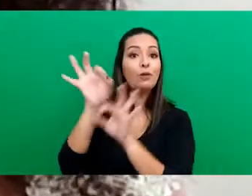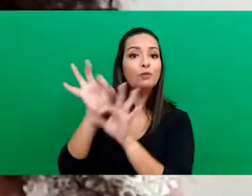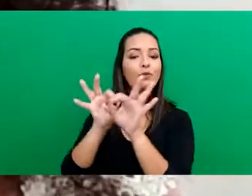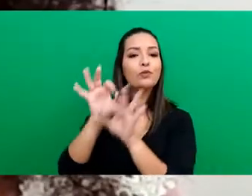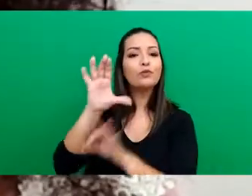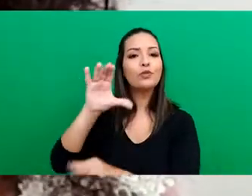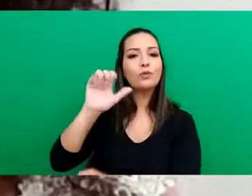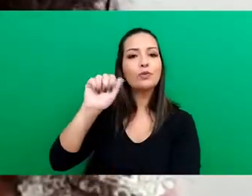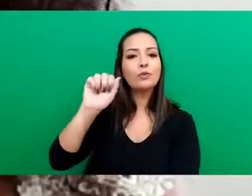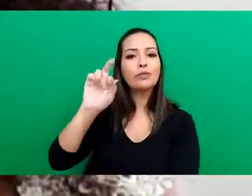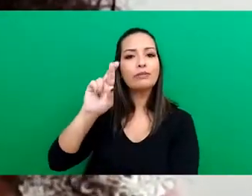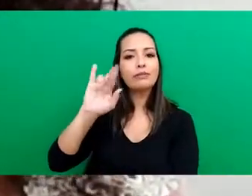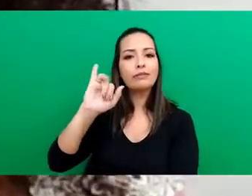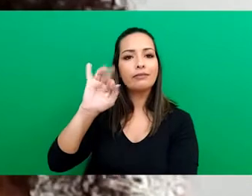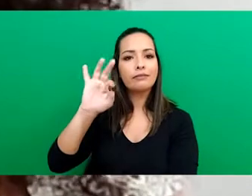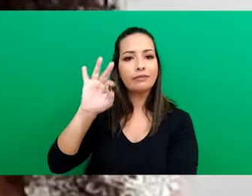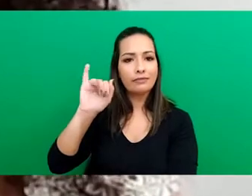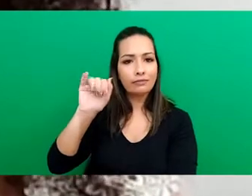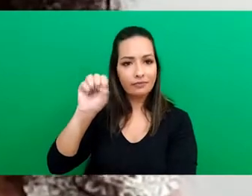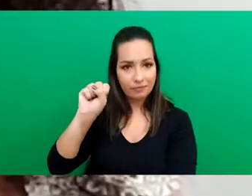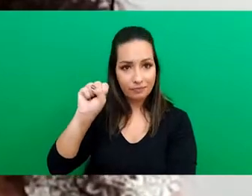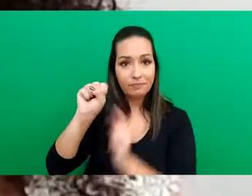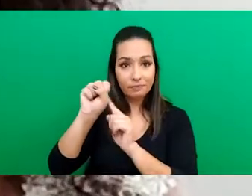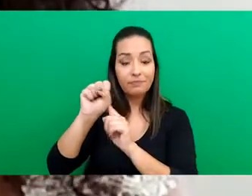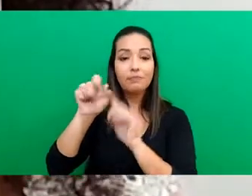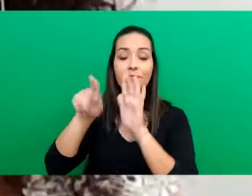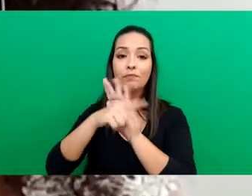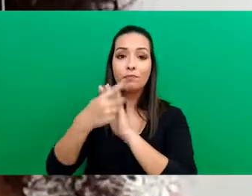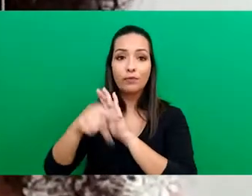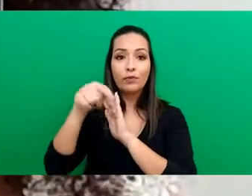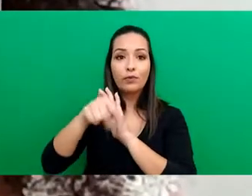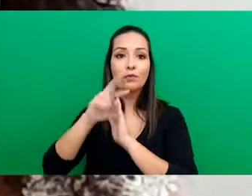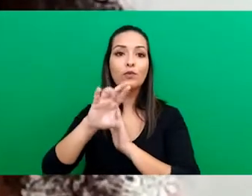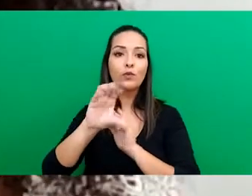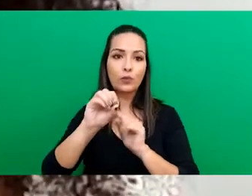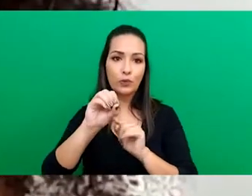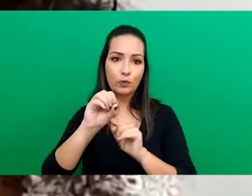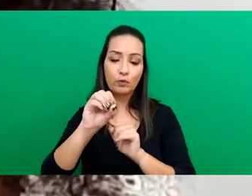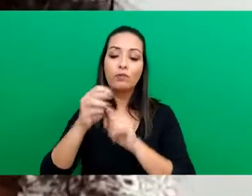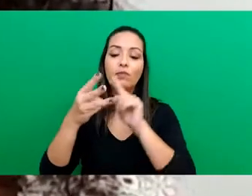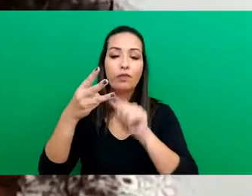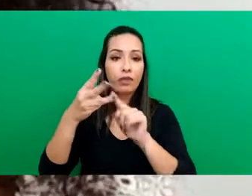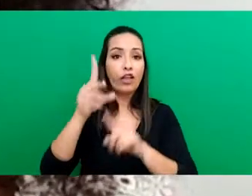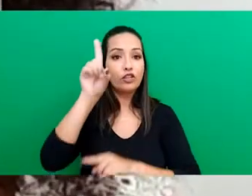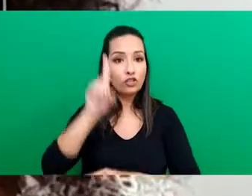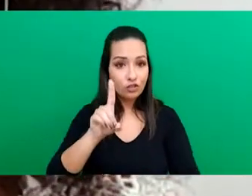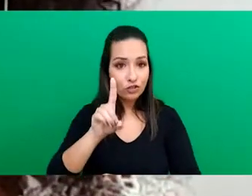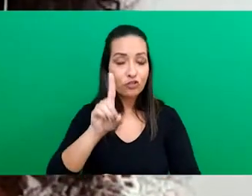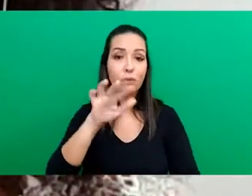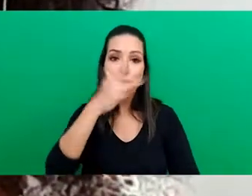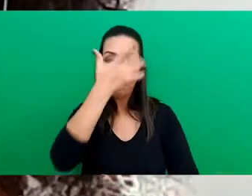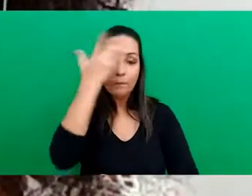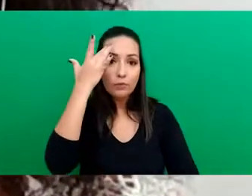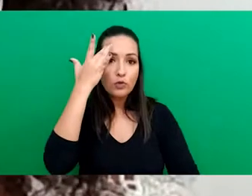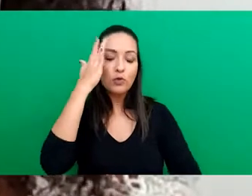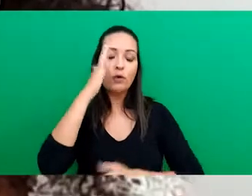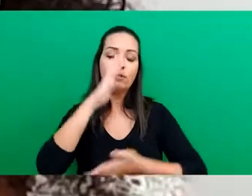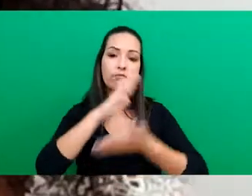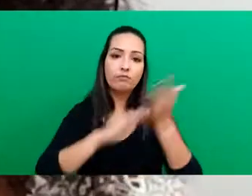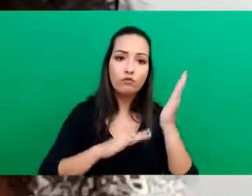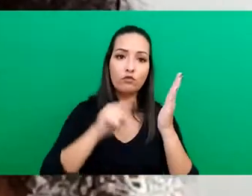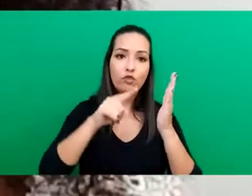do Rio de Janeiro, ele também trabalha com acesso a direitos, mas com refugiados da Argentina, Chile